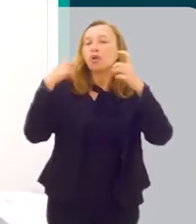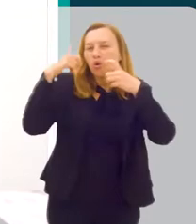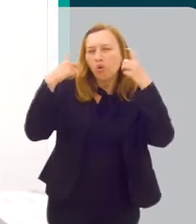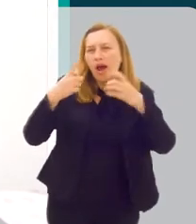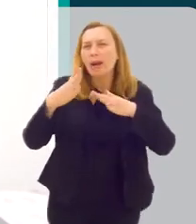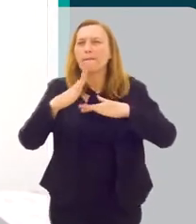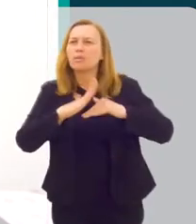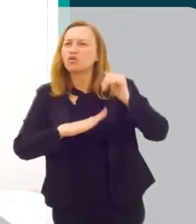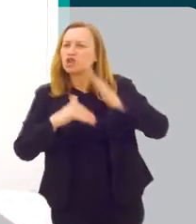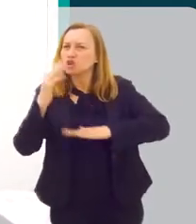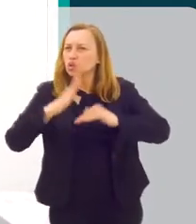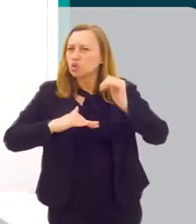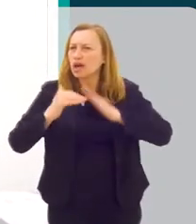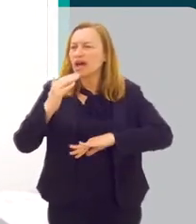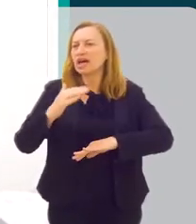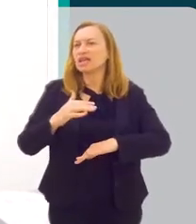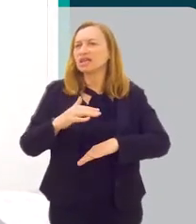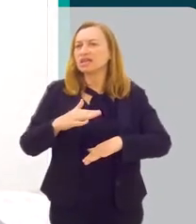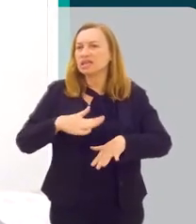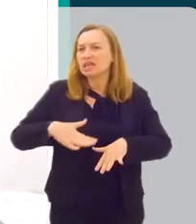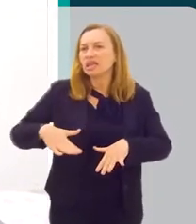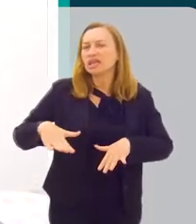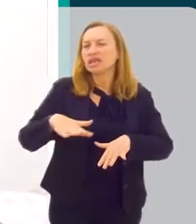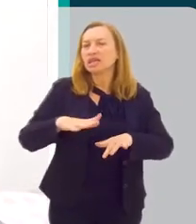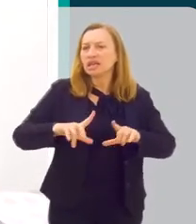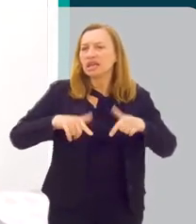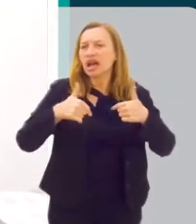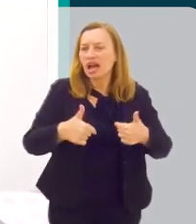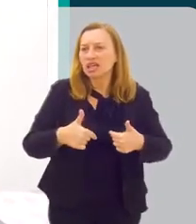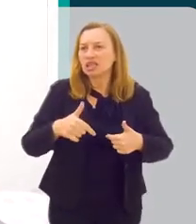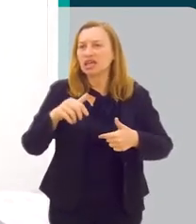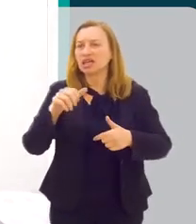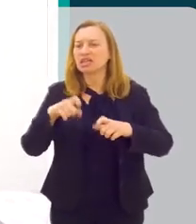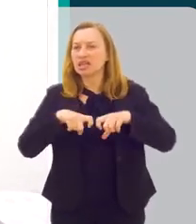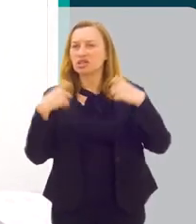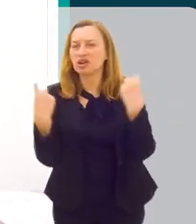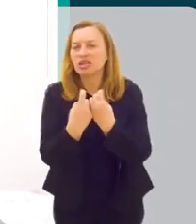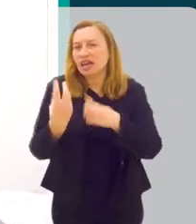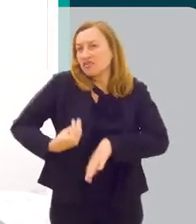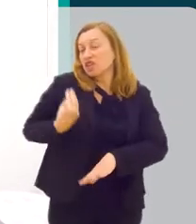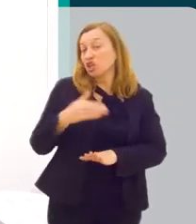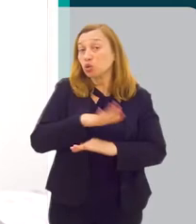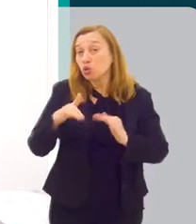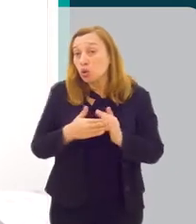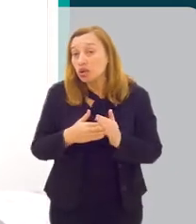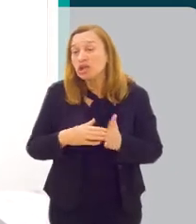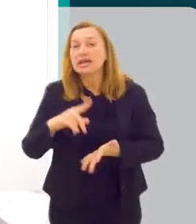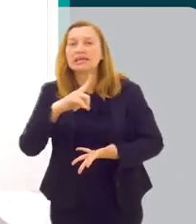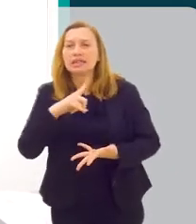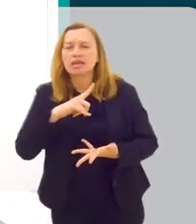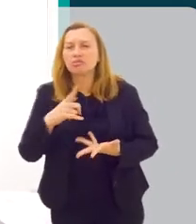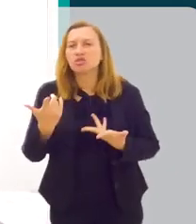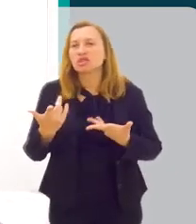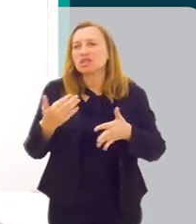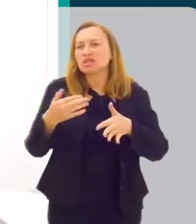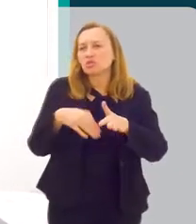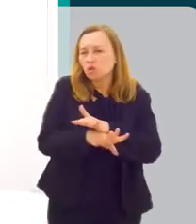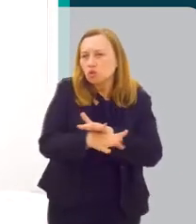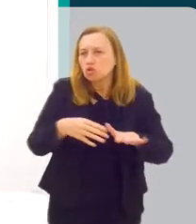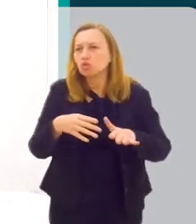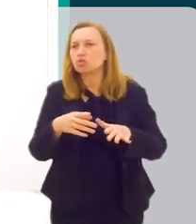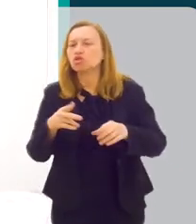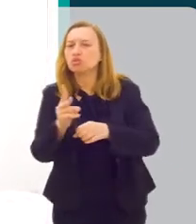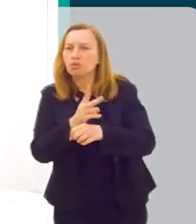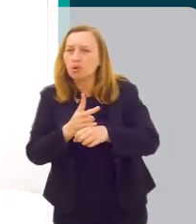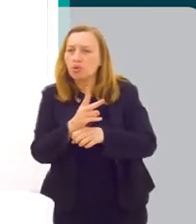procurar profissionais que atuam com a sexualidade, isso é para a vida toda. Nós temos que ter esse